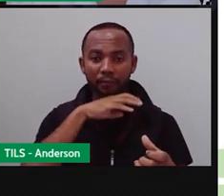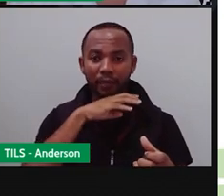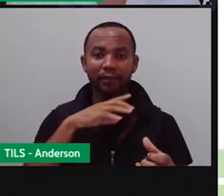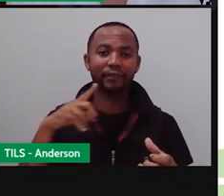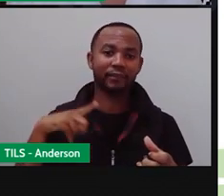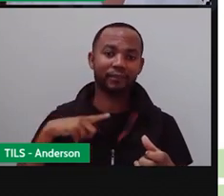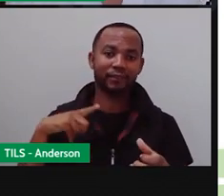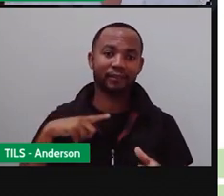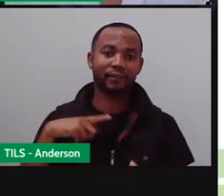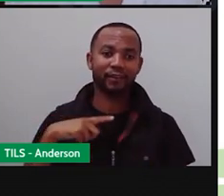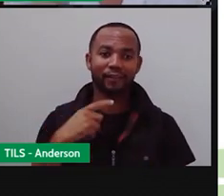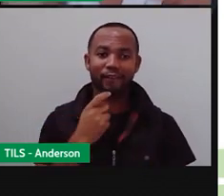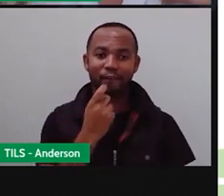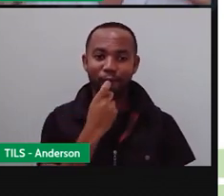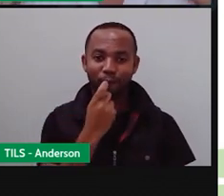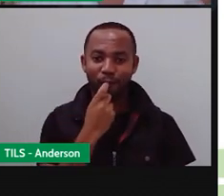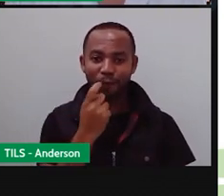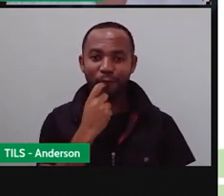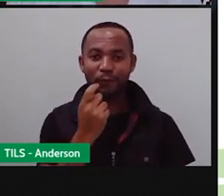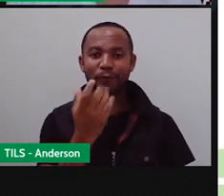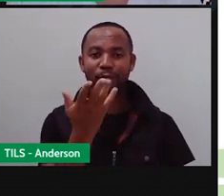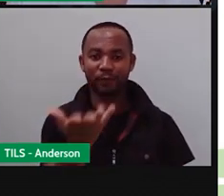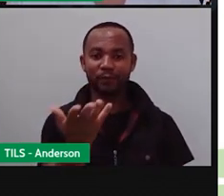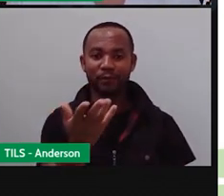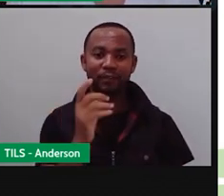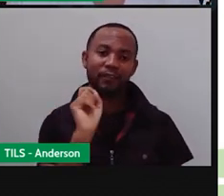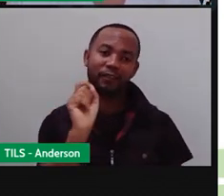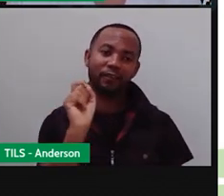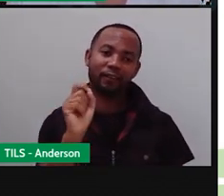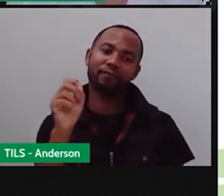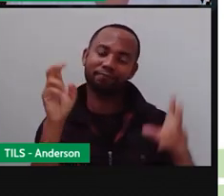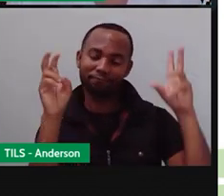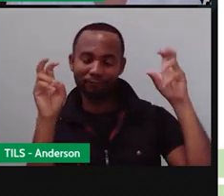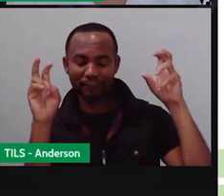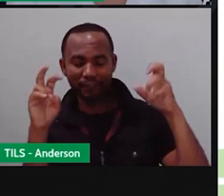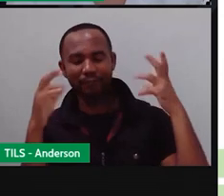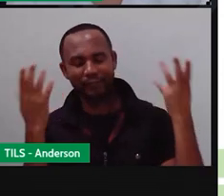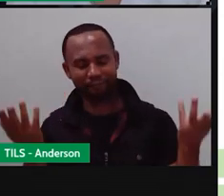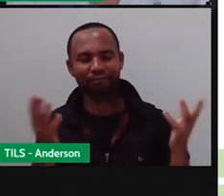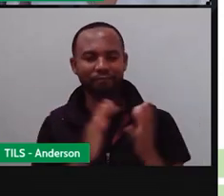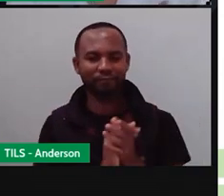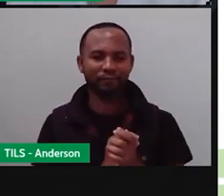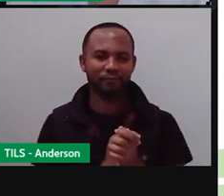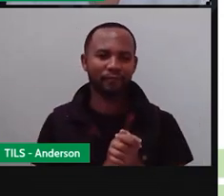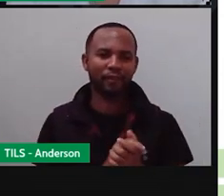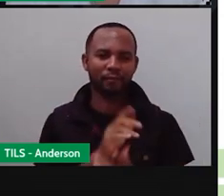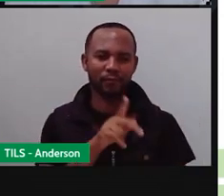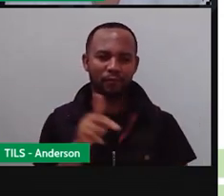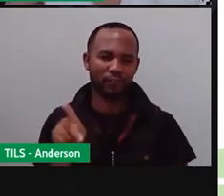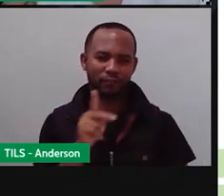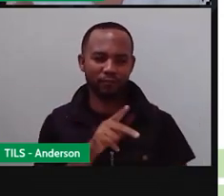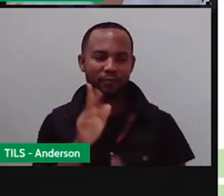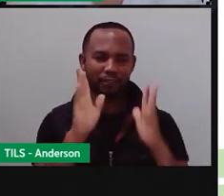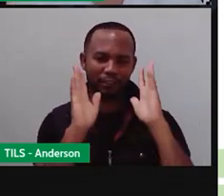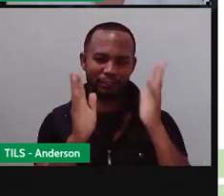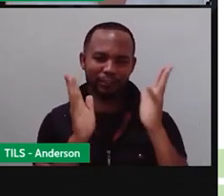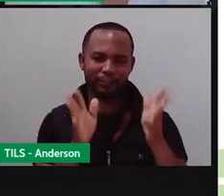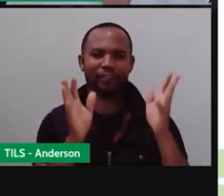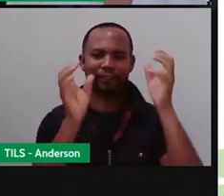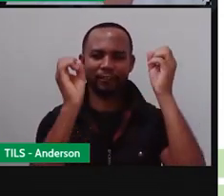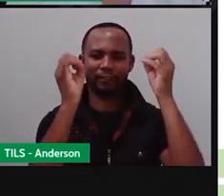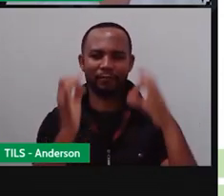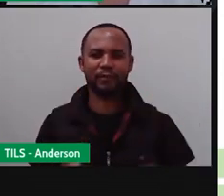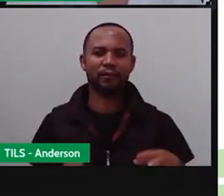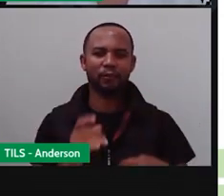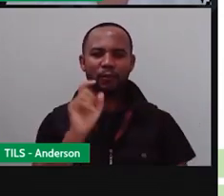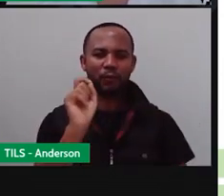vivos, já conversamos sobre várias coisas com relação aos seres vivos, inclusive a Pró, né, explicou o quê? O que era